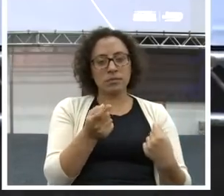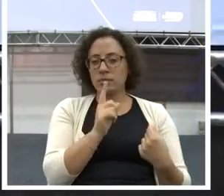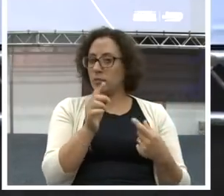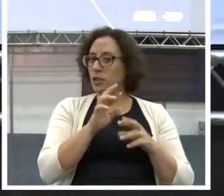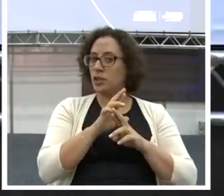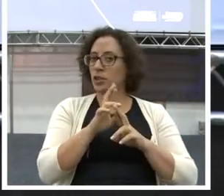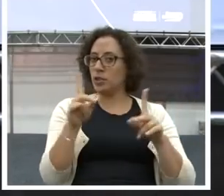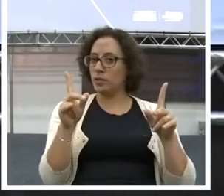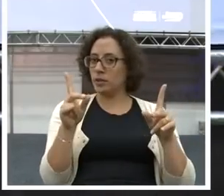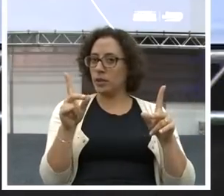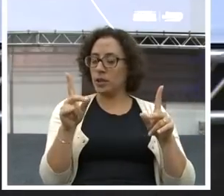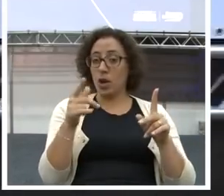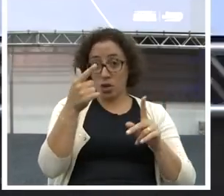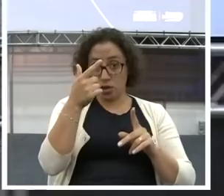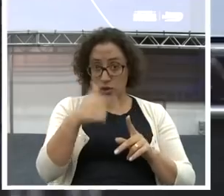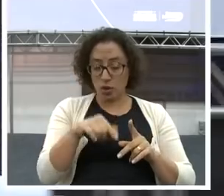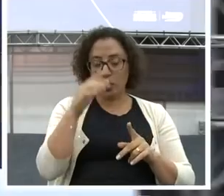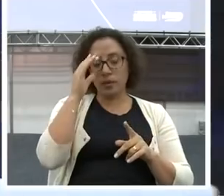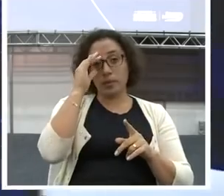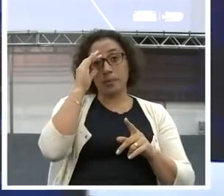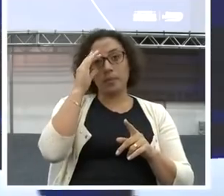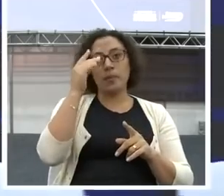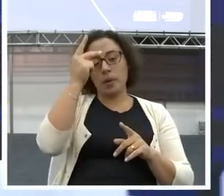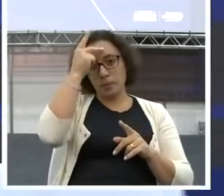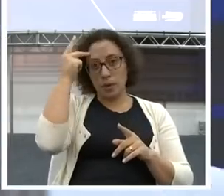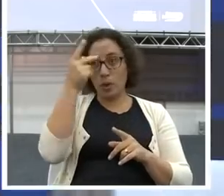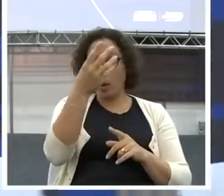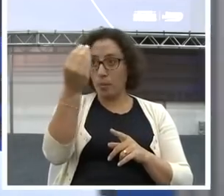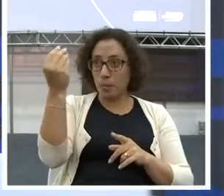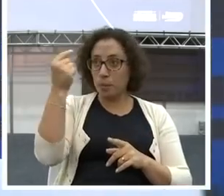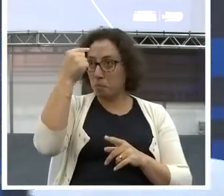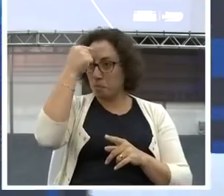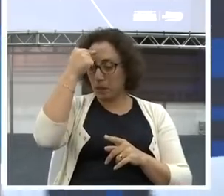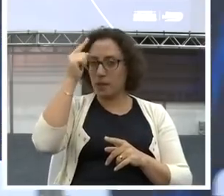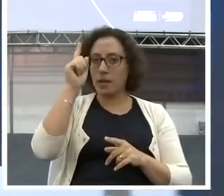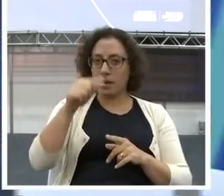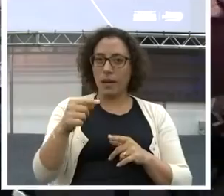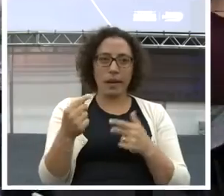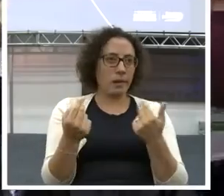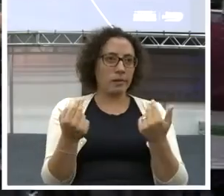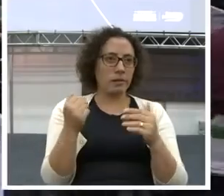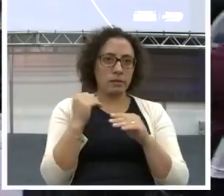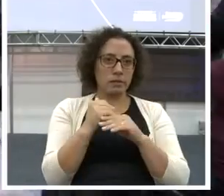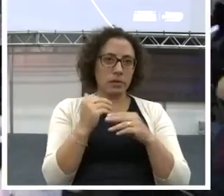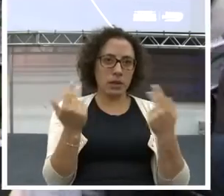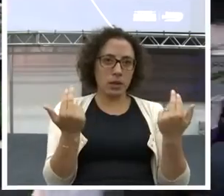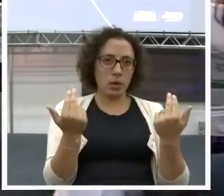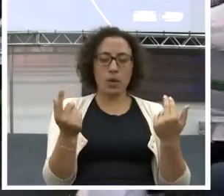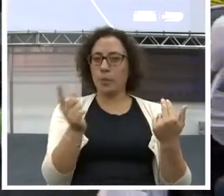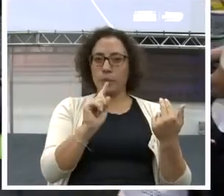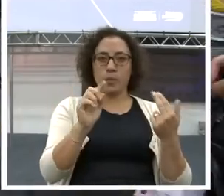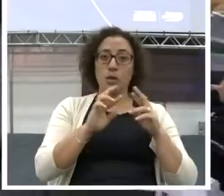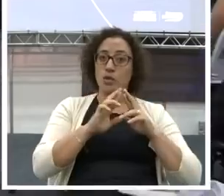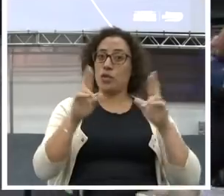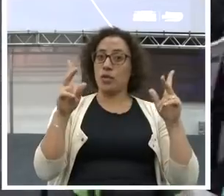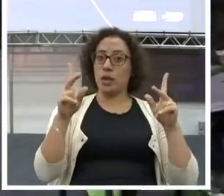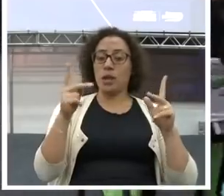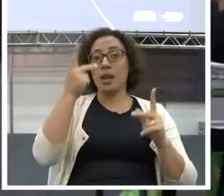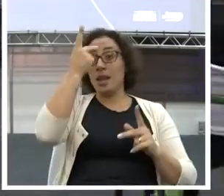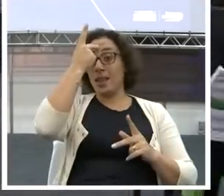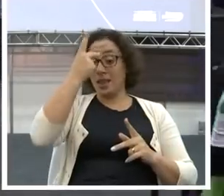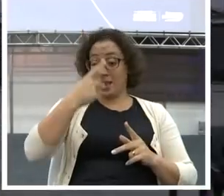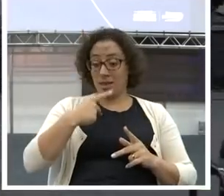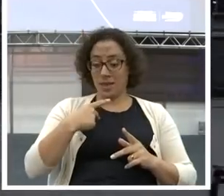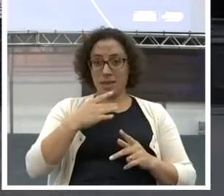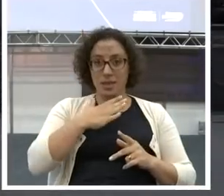Eu vou falar isso de novo para vocês. Muita gente acha que é. Mas não é. A independência financeira não tem nada a ver com